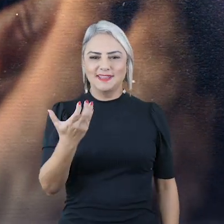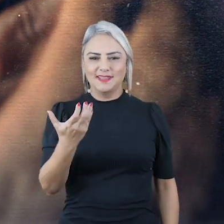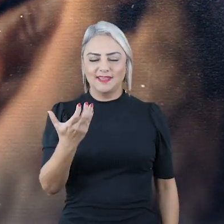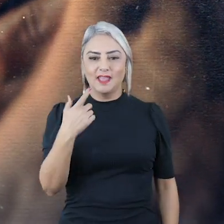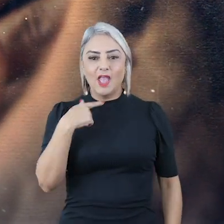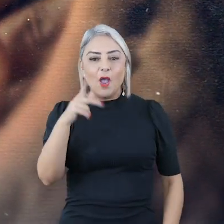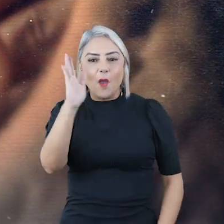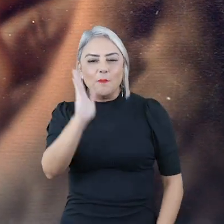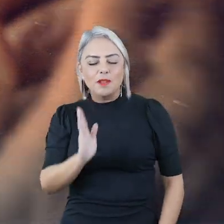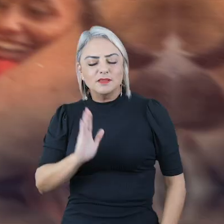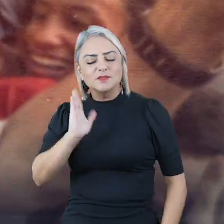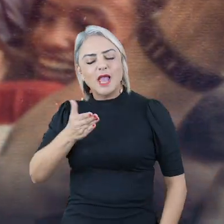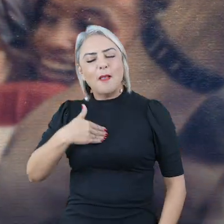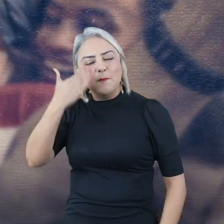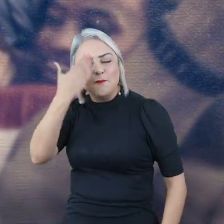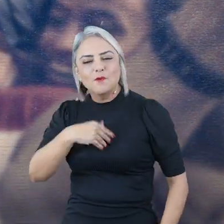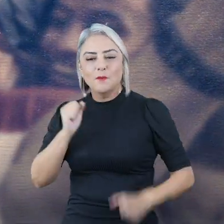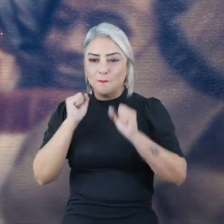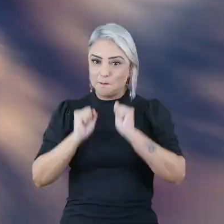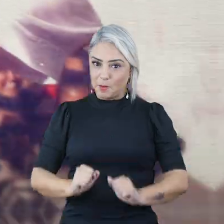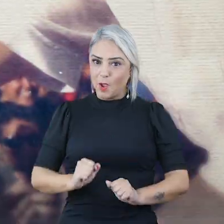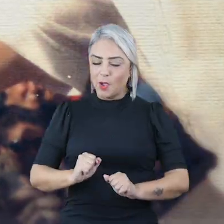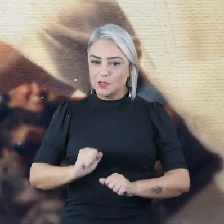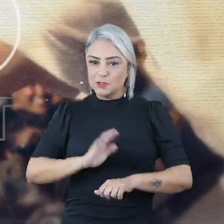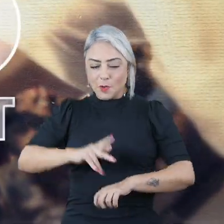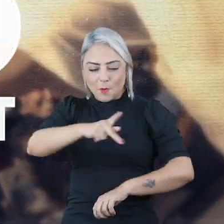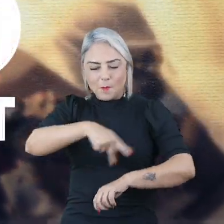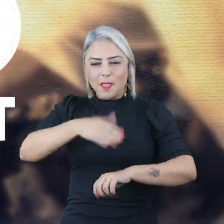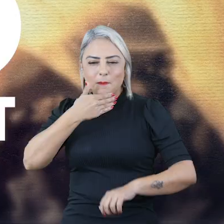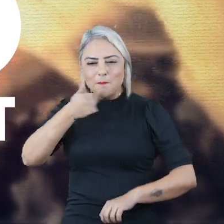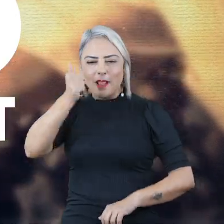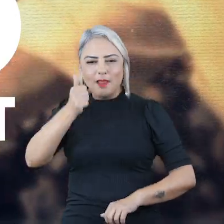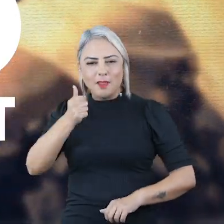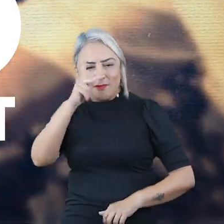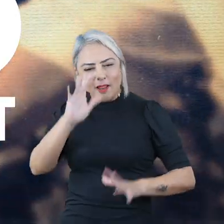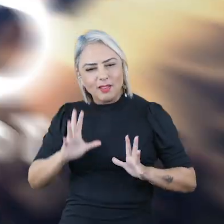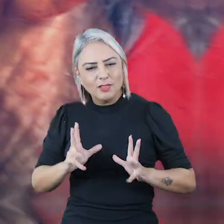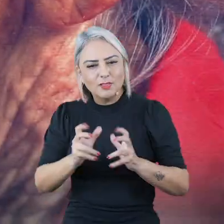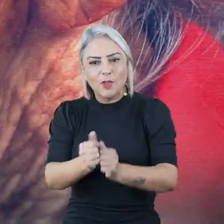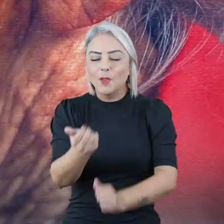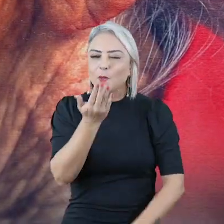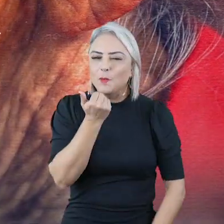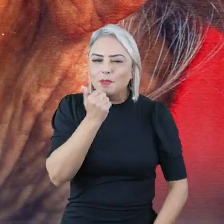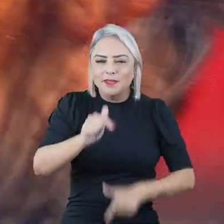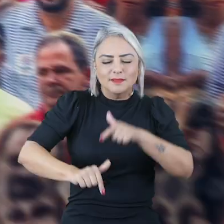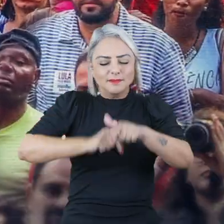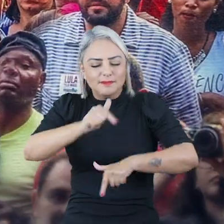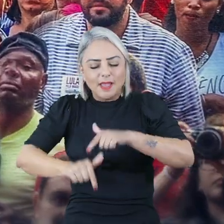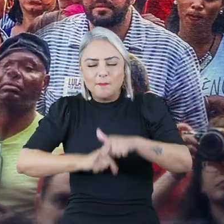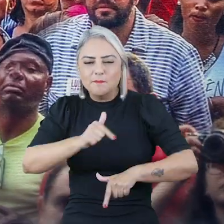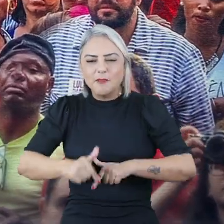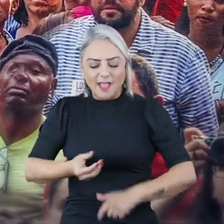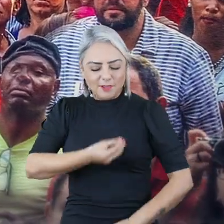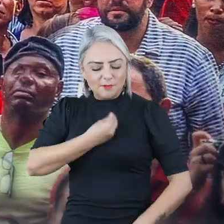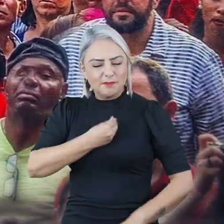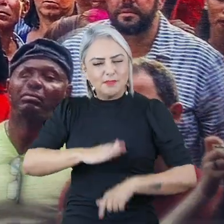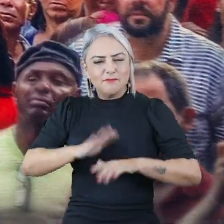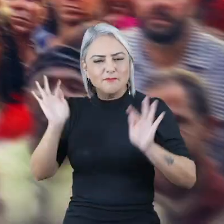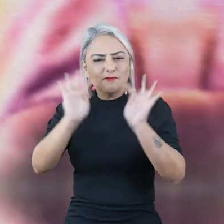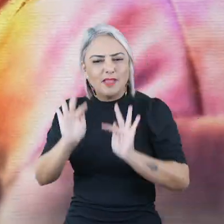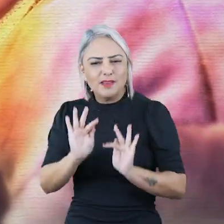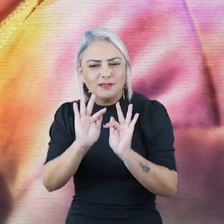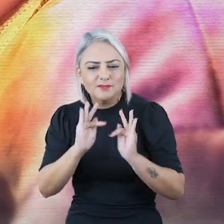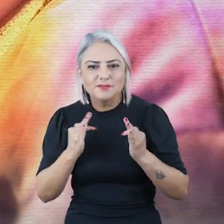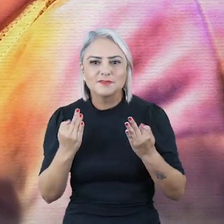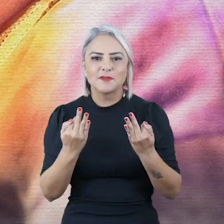uma saída. O Brasil já provou que pode ser um país melhor pra todos. Com comida, emprego e uma vida